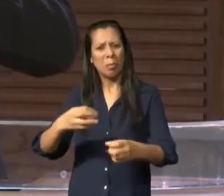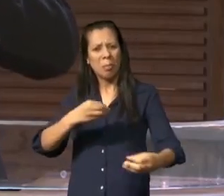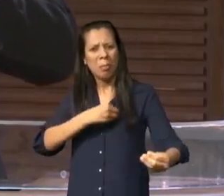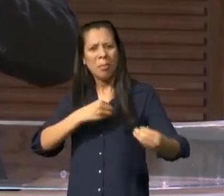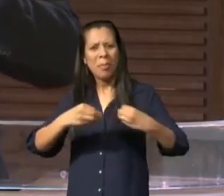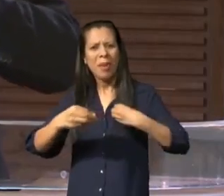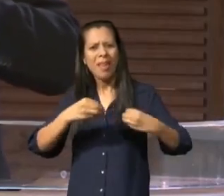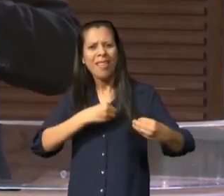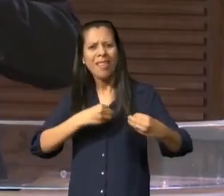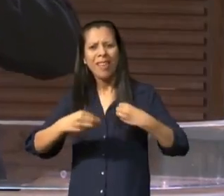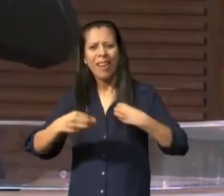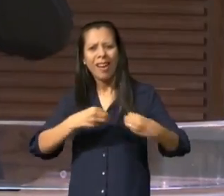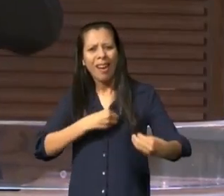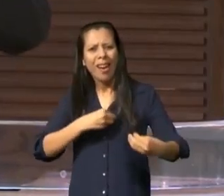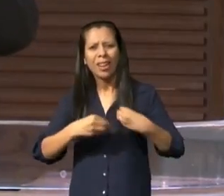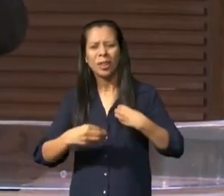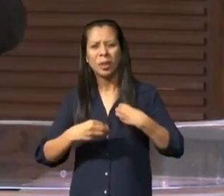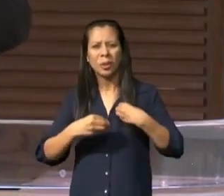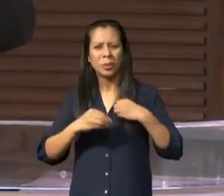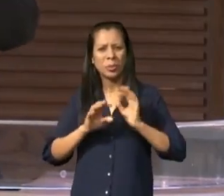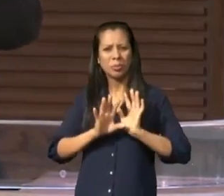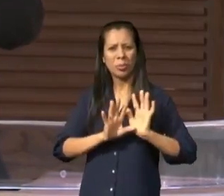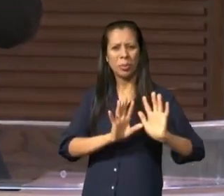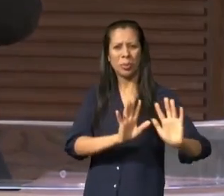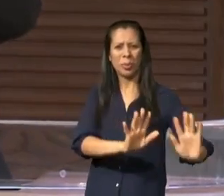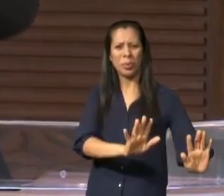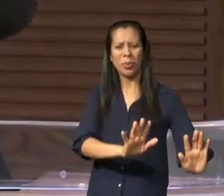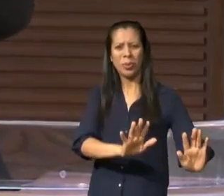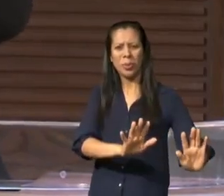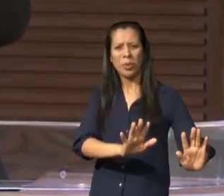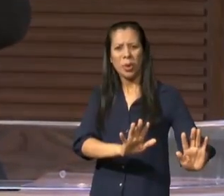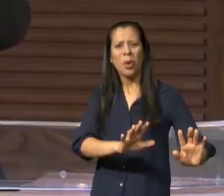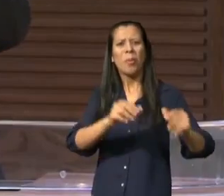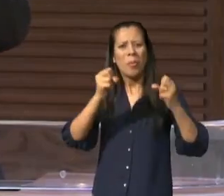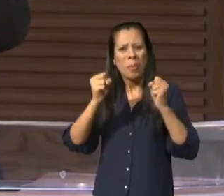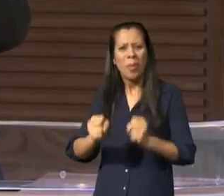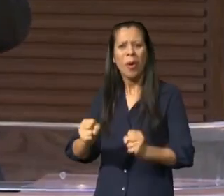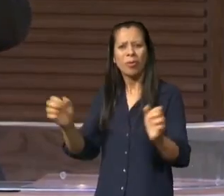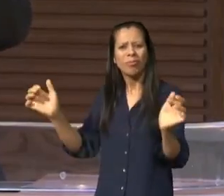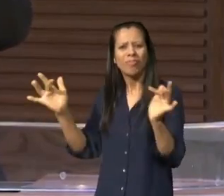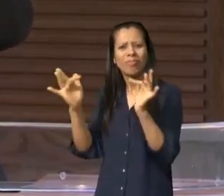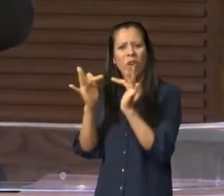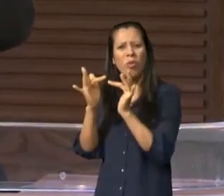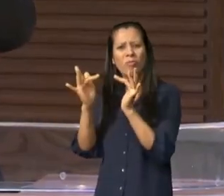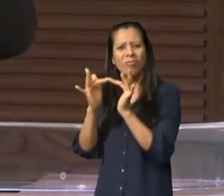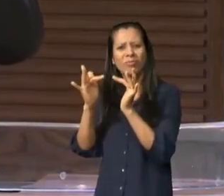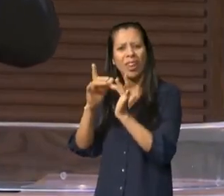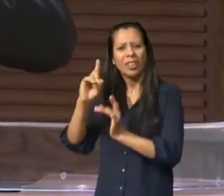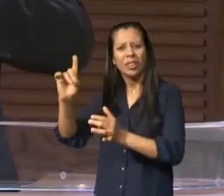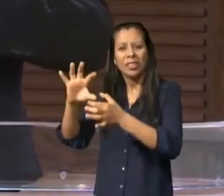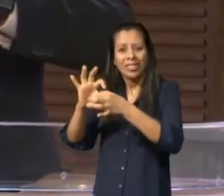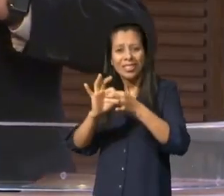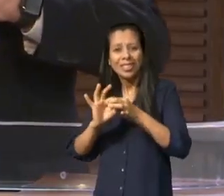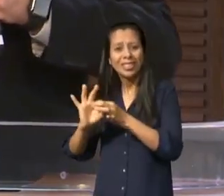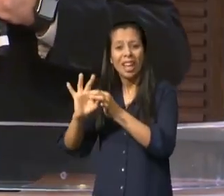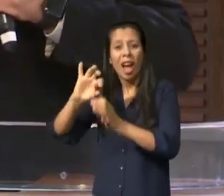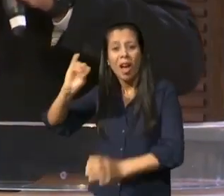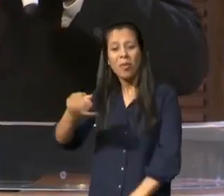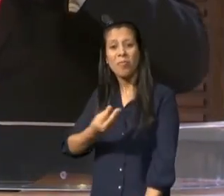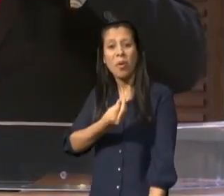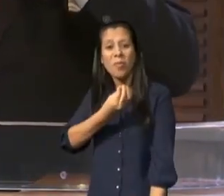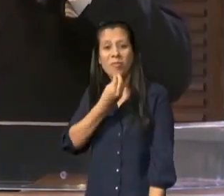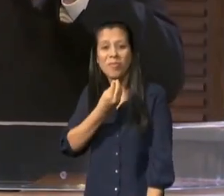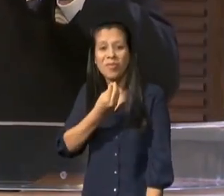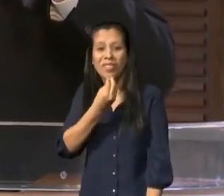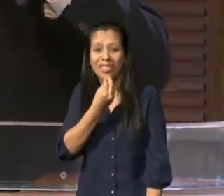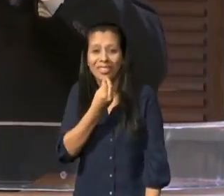possa me tirar do céu que privilégio esse o nosso é o privilégio de saber que o sangue